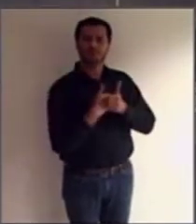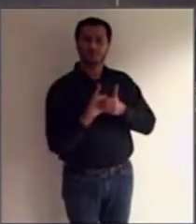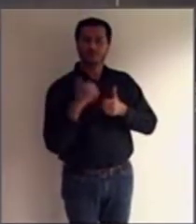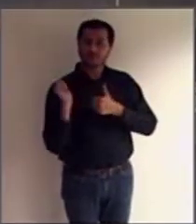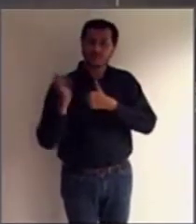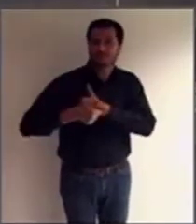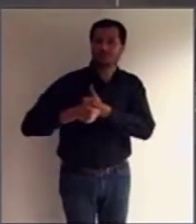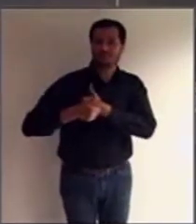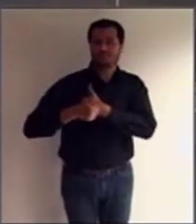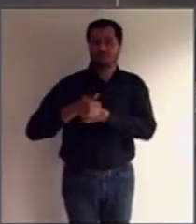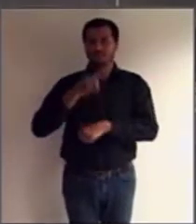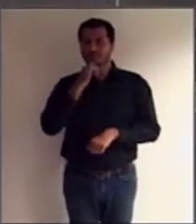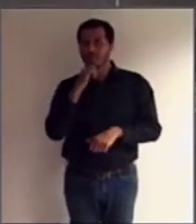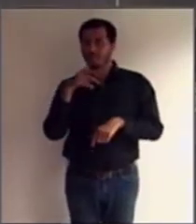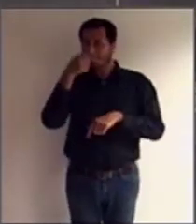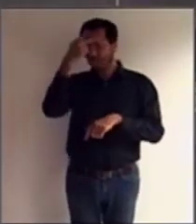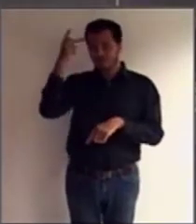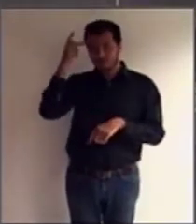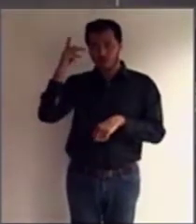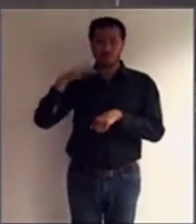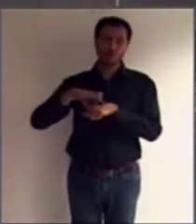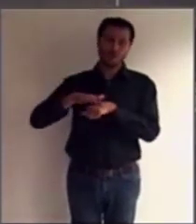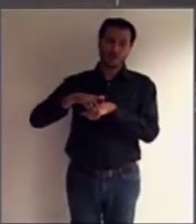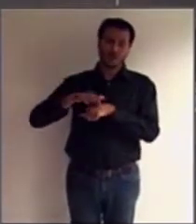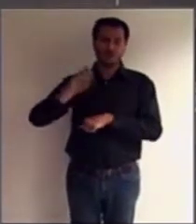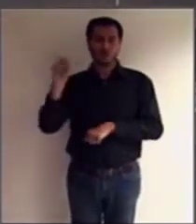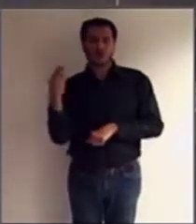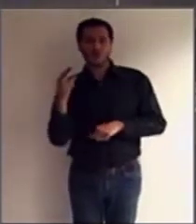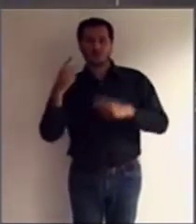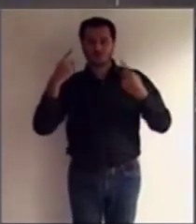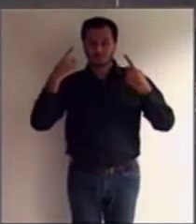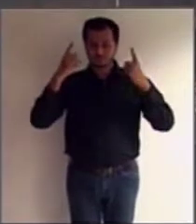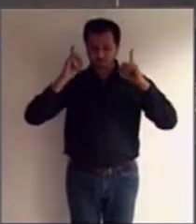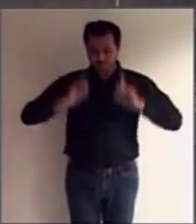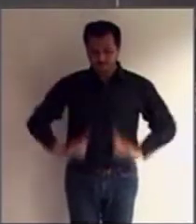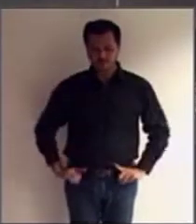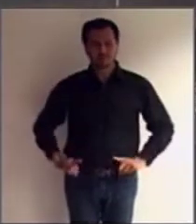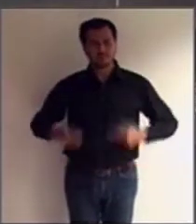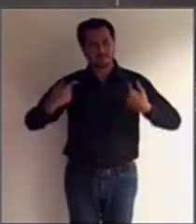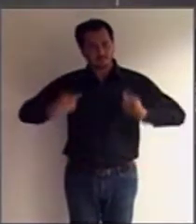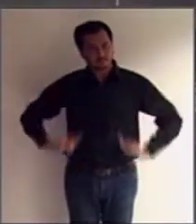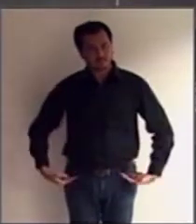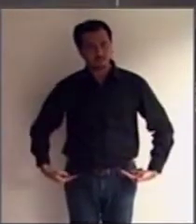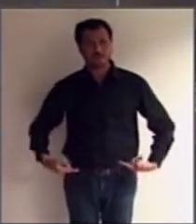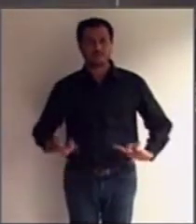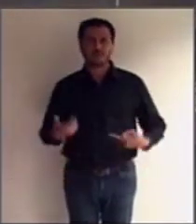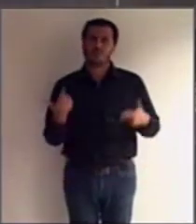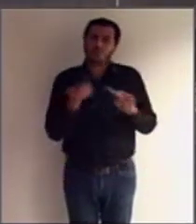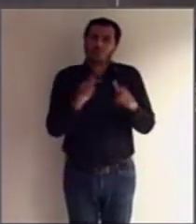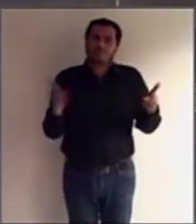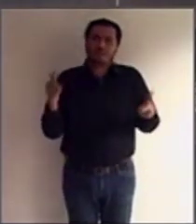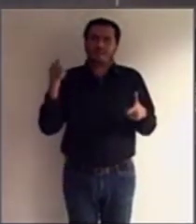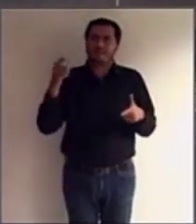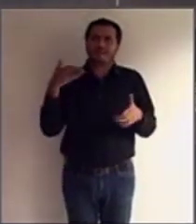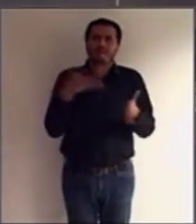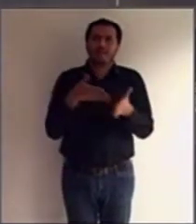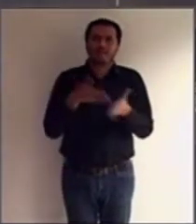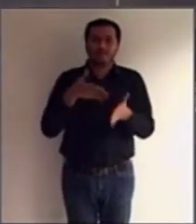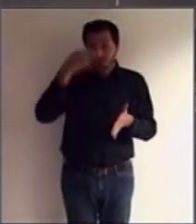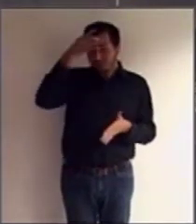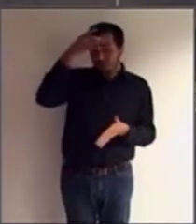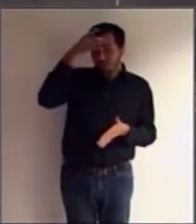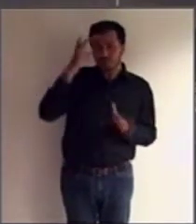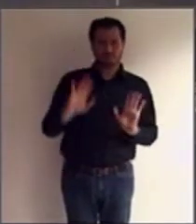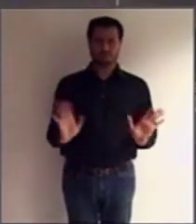ou com deficiência física. São pessoas, então, que não têm nenhuma limitação na sua compreensão, mas